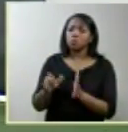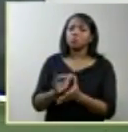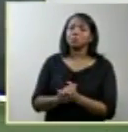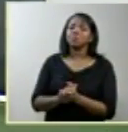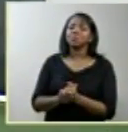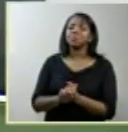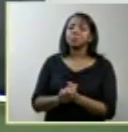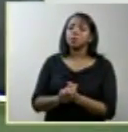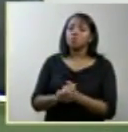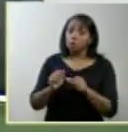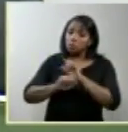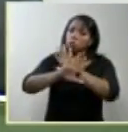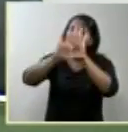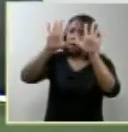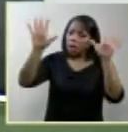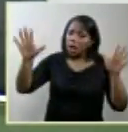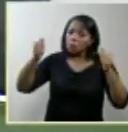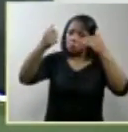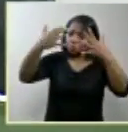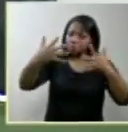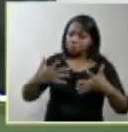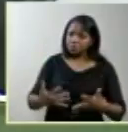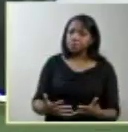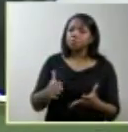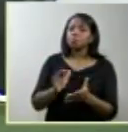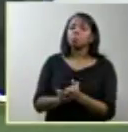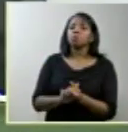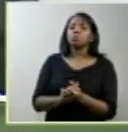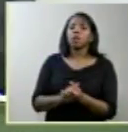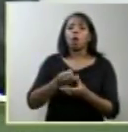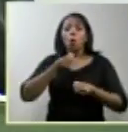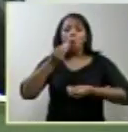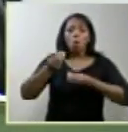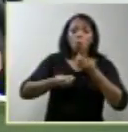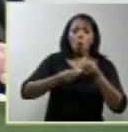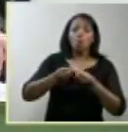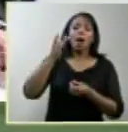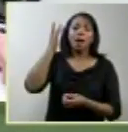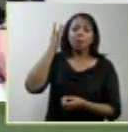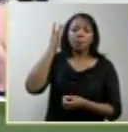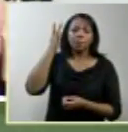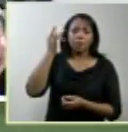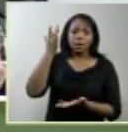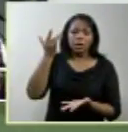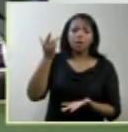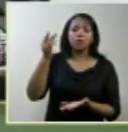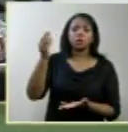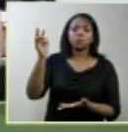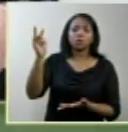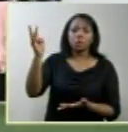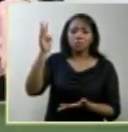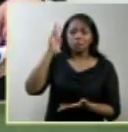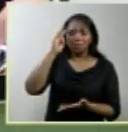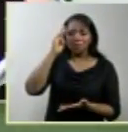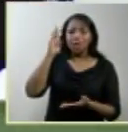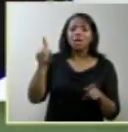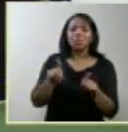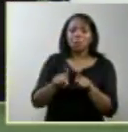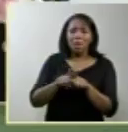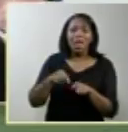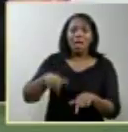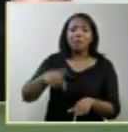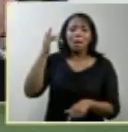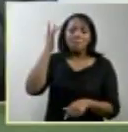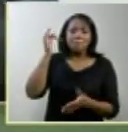muito clara tal como amanhã de terça-feira esta manhã de quinta-feira